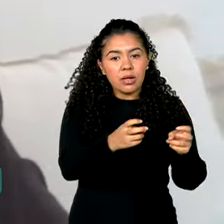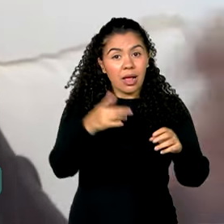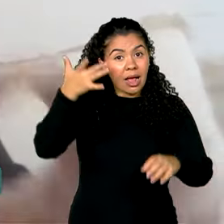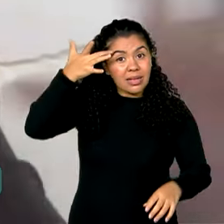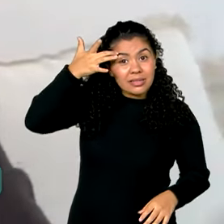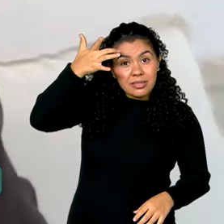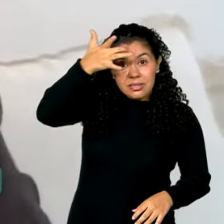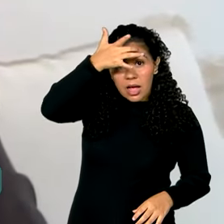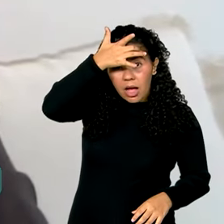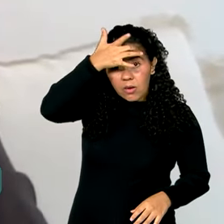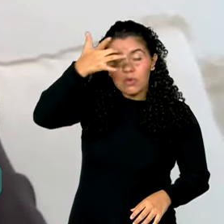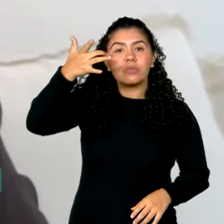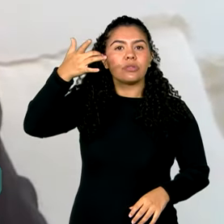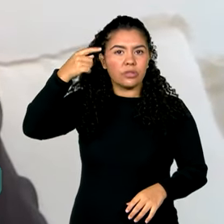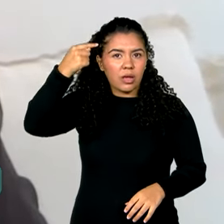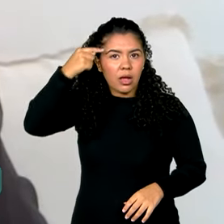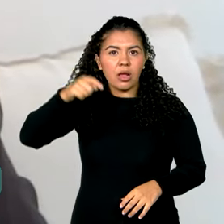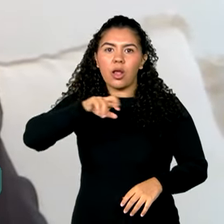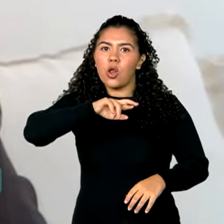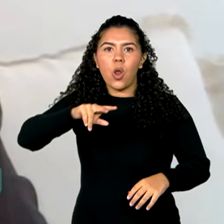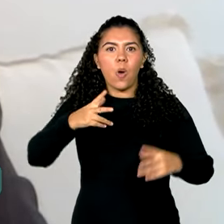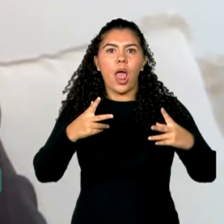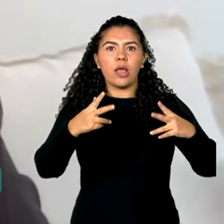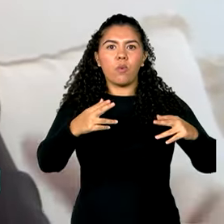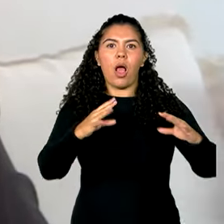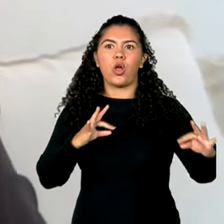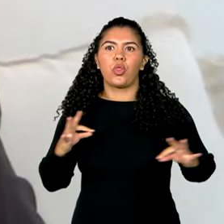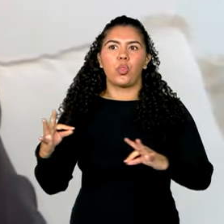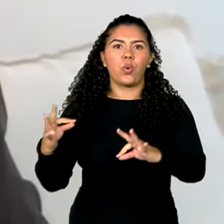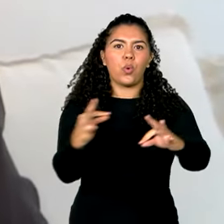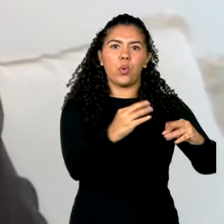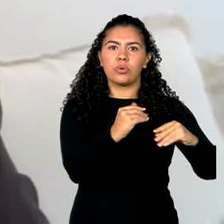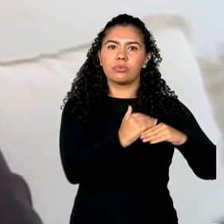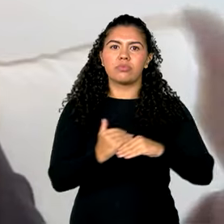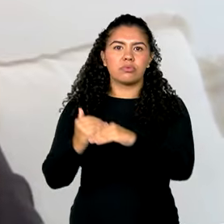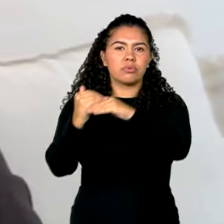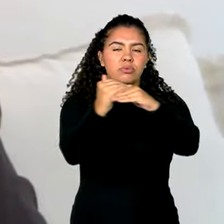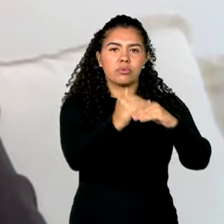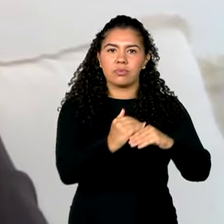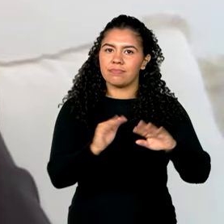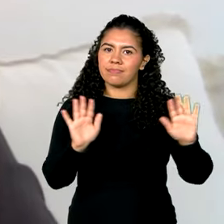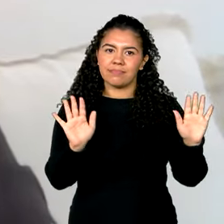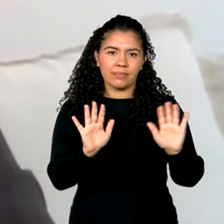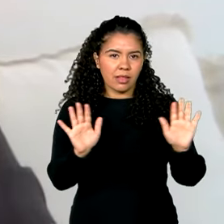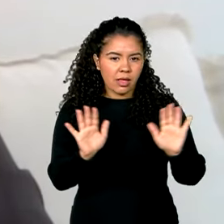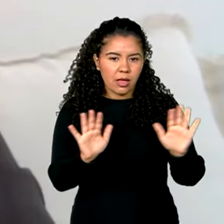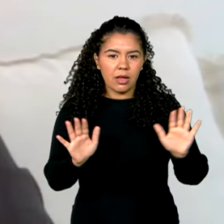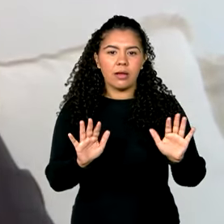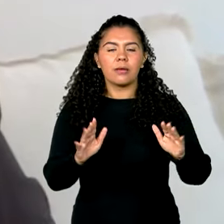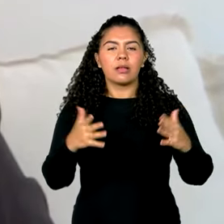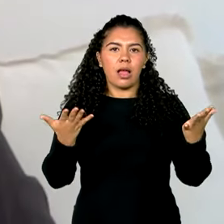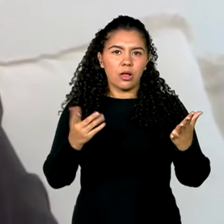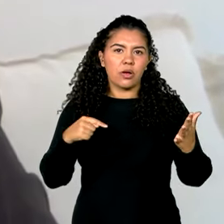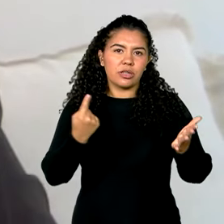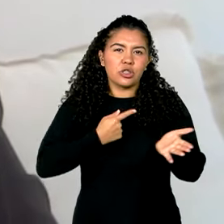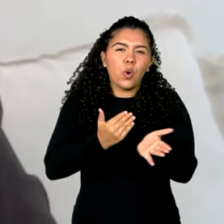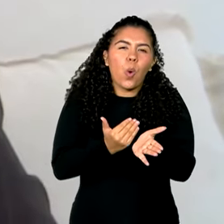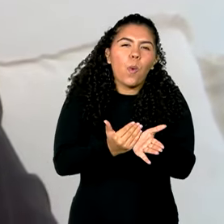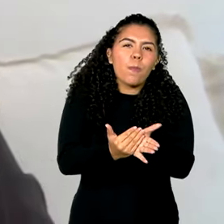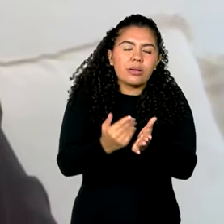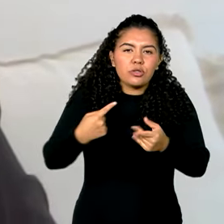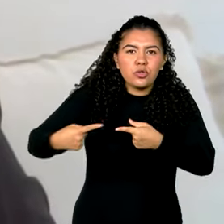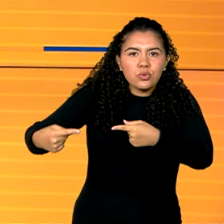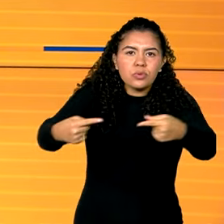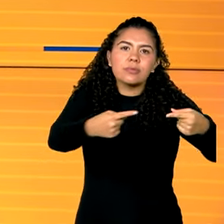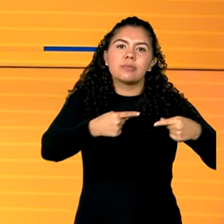saúde mental, ela não chega igual para todo mundo, né? Ainda mais nesse início, assim, né? De discussão, assim. Então,